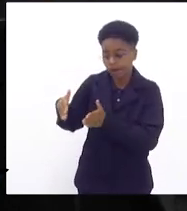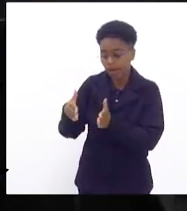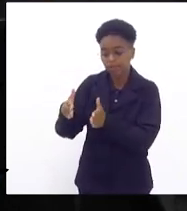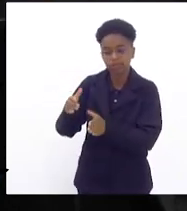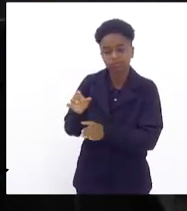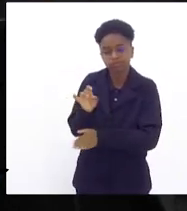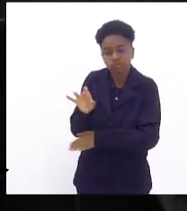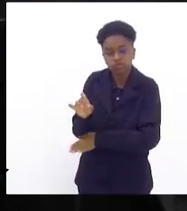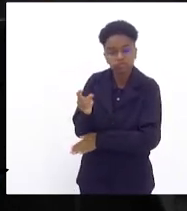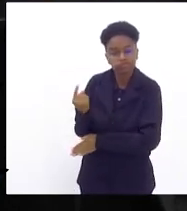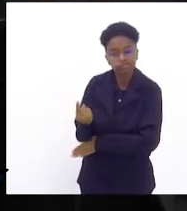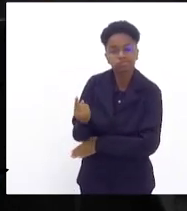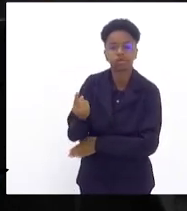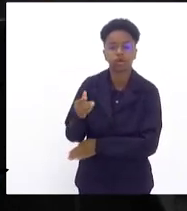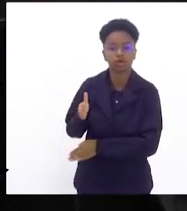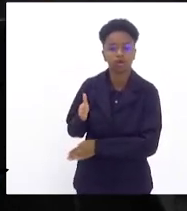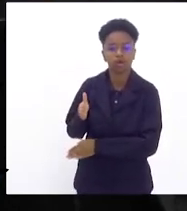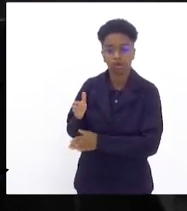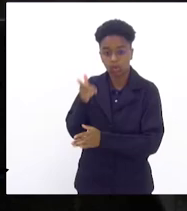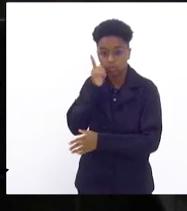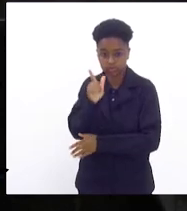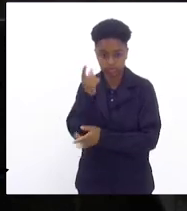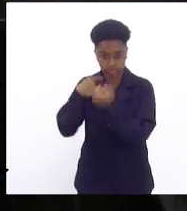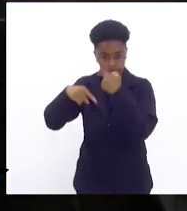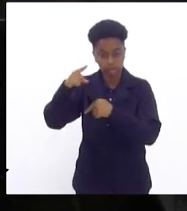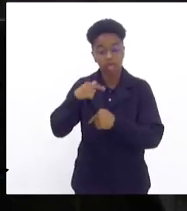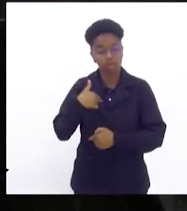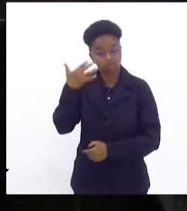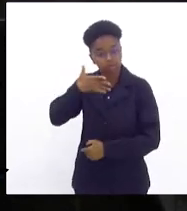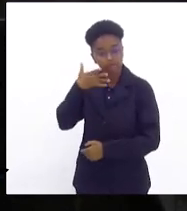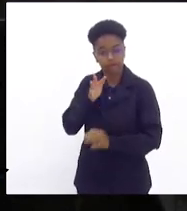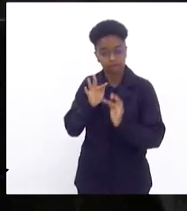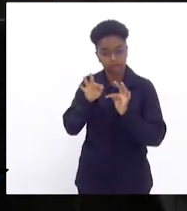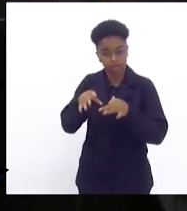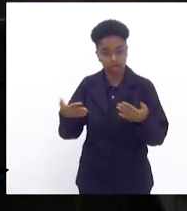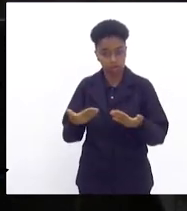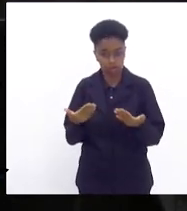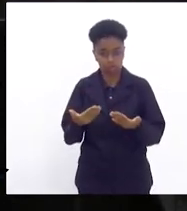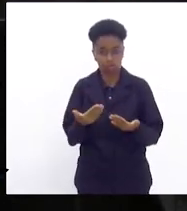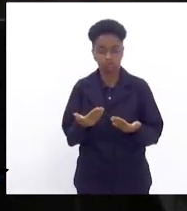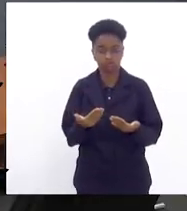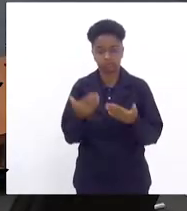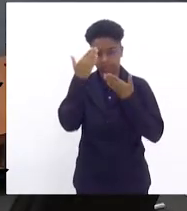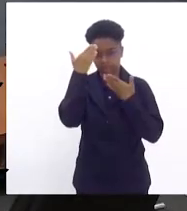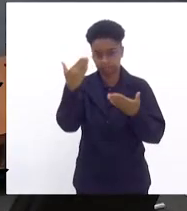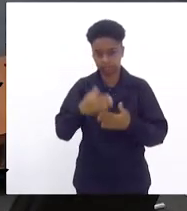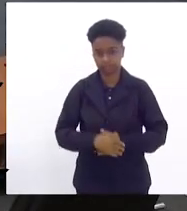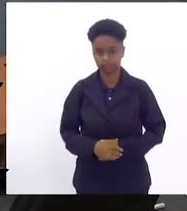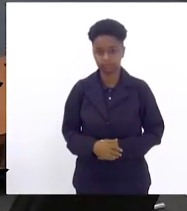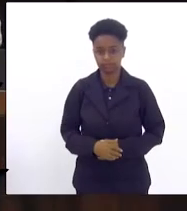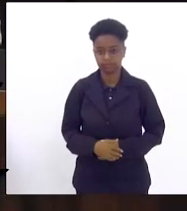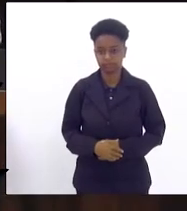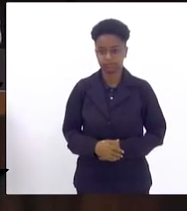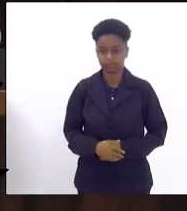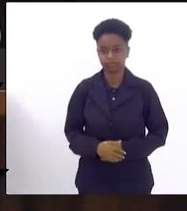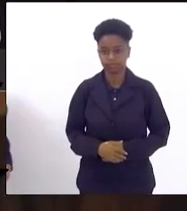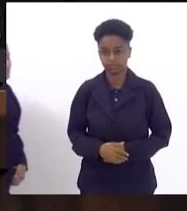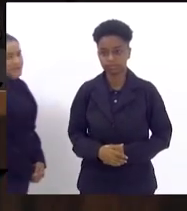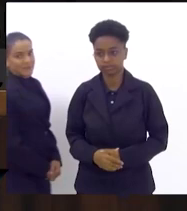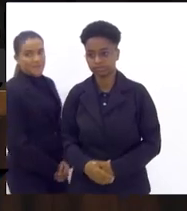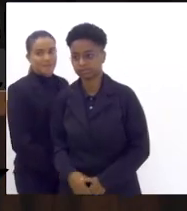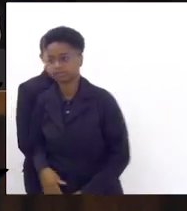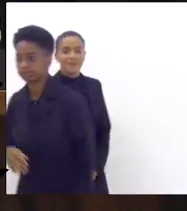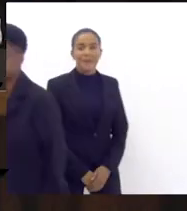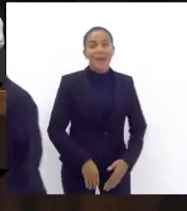com muito êxito são essas as minhas palavras no expediente inicial no dia de hoje muito obrigado agradeço ao deputado